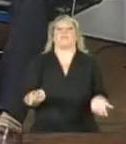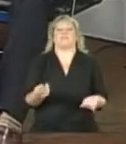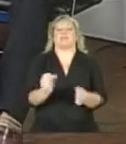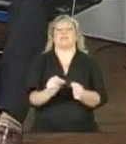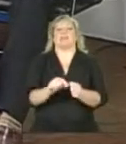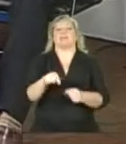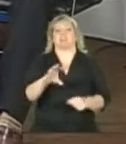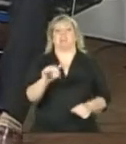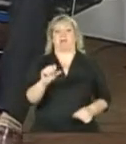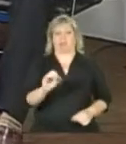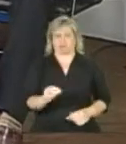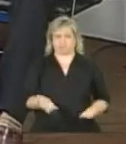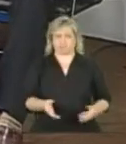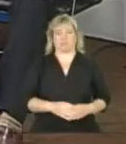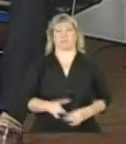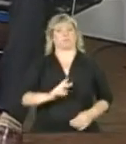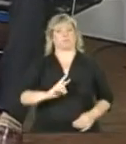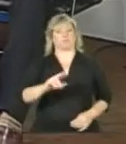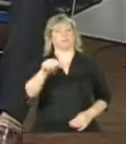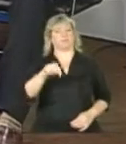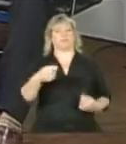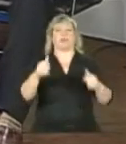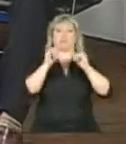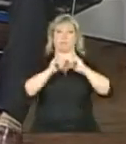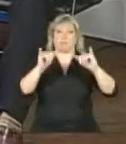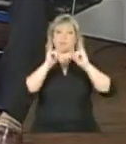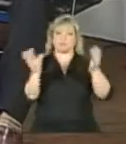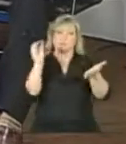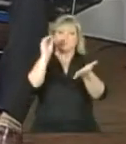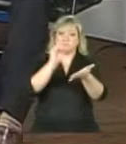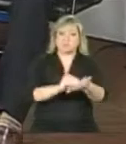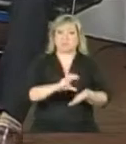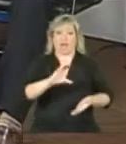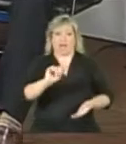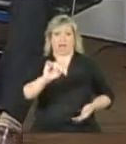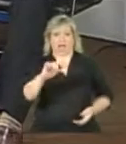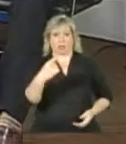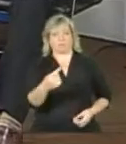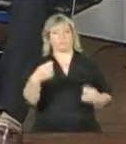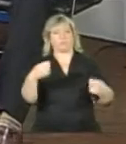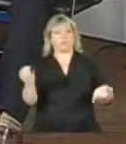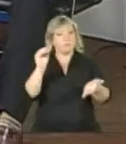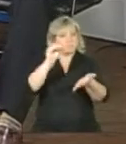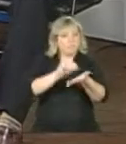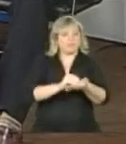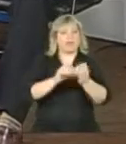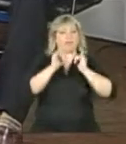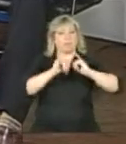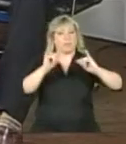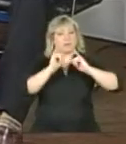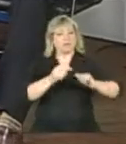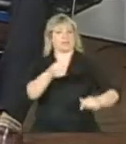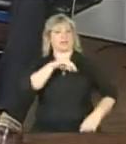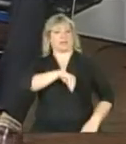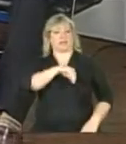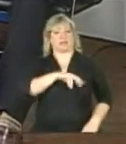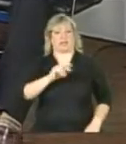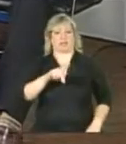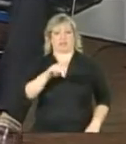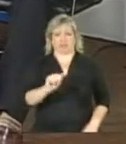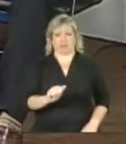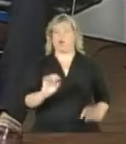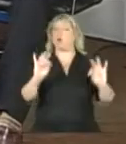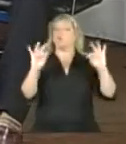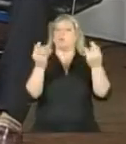destacar essa questão de informação de renda no Cadastro Único. Bom, toda a informação registrada no